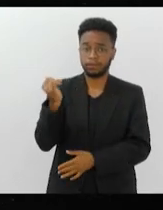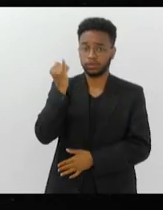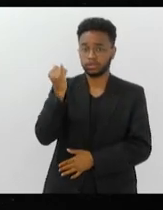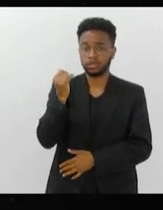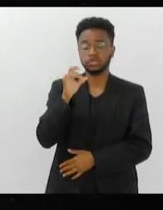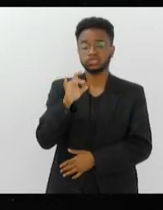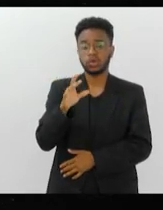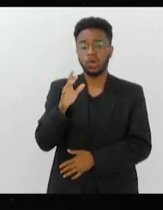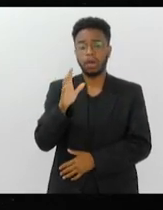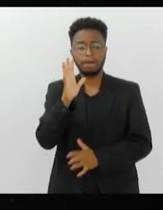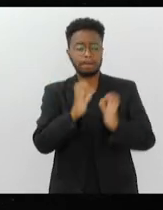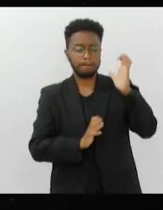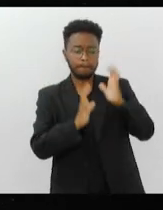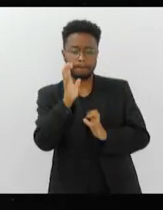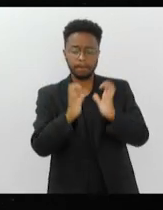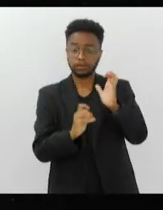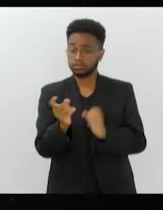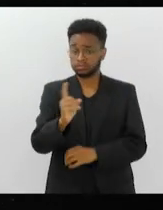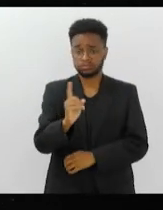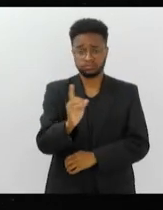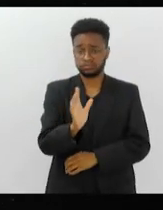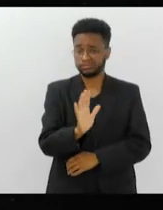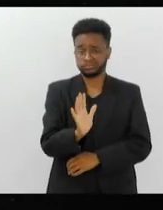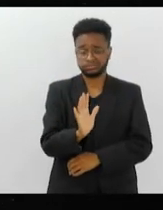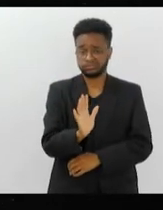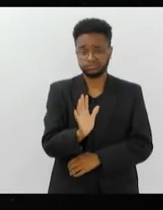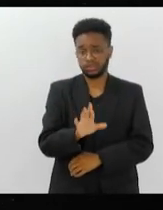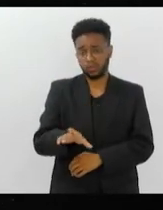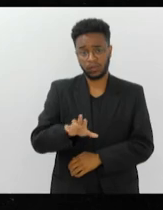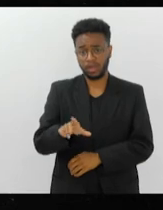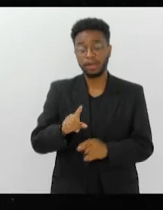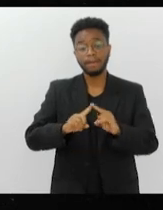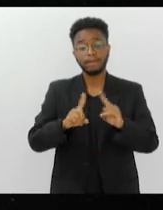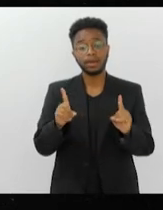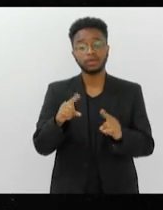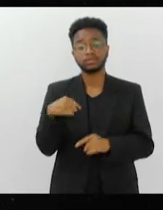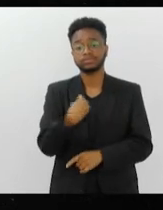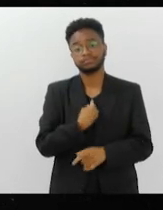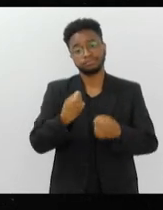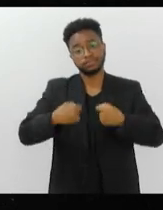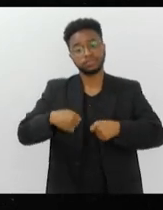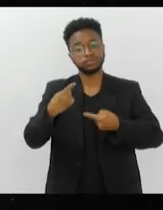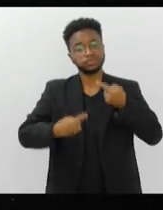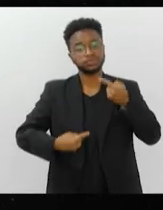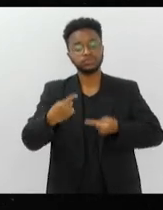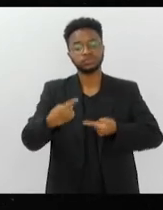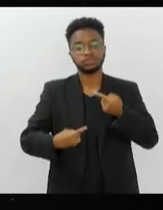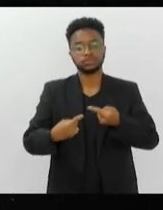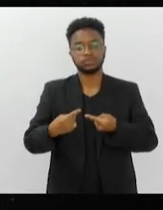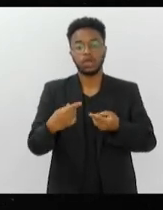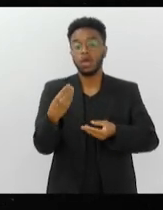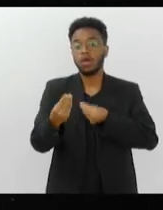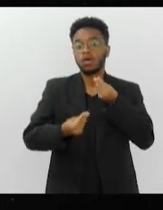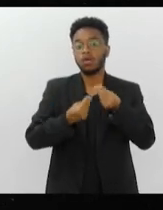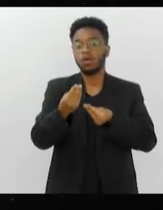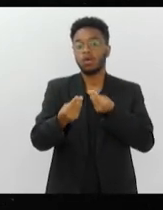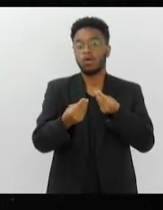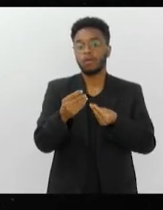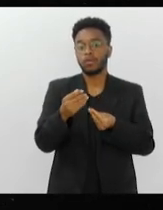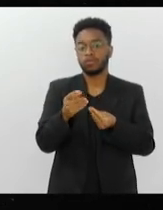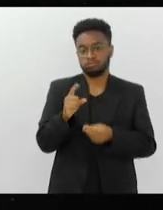se gladiar aqui dentro, não. Ninguém vai querer se degladear aqui dentro, não. Mas nós temos que discutir de que forma nós podemos, enquanto